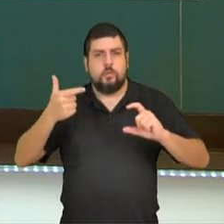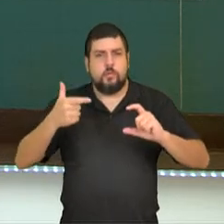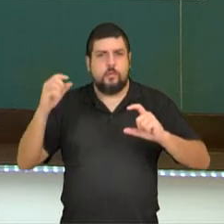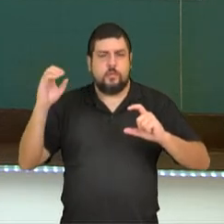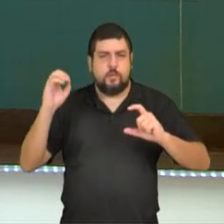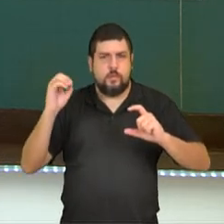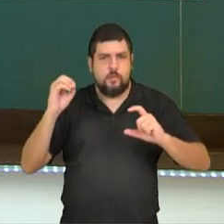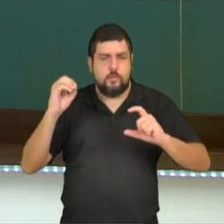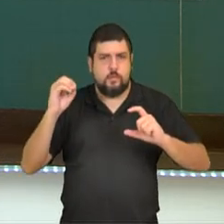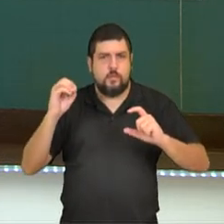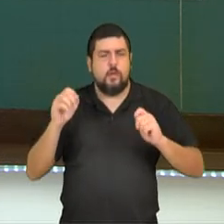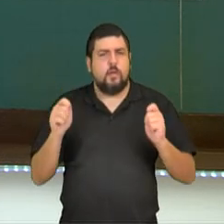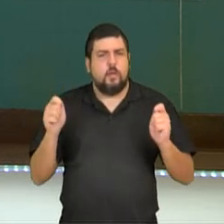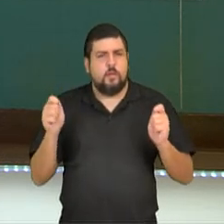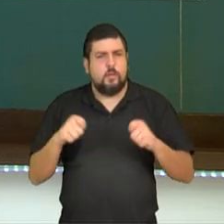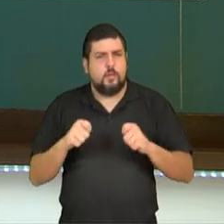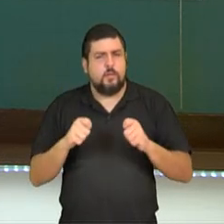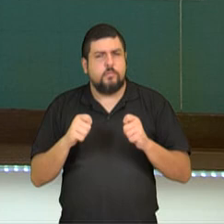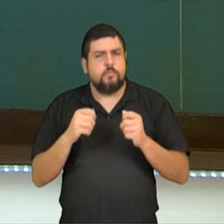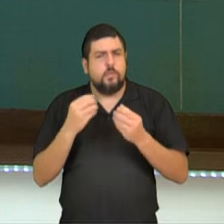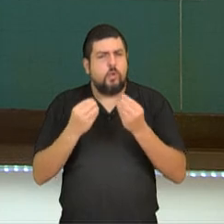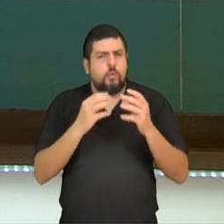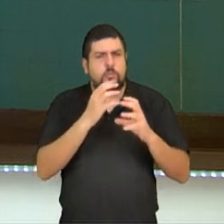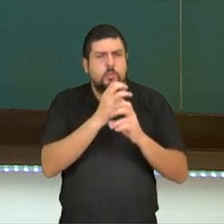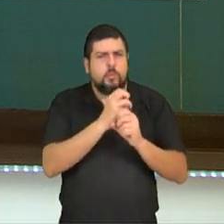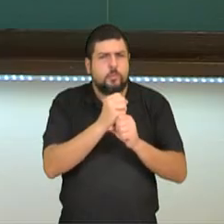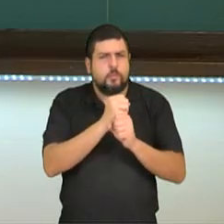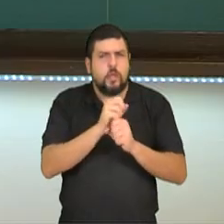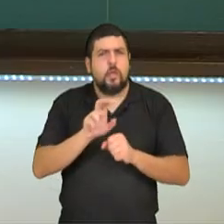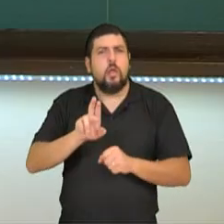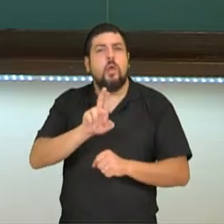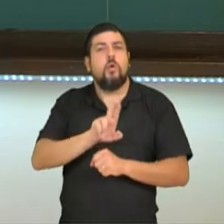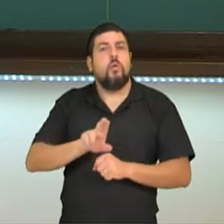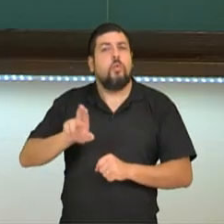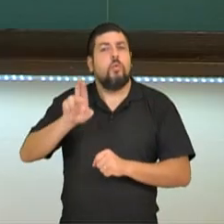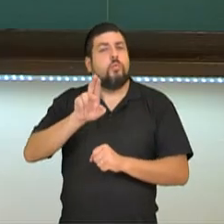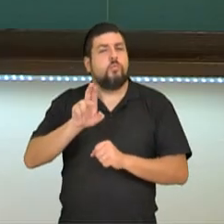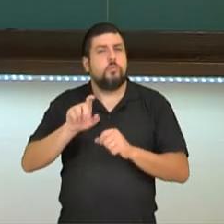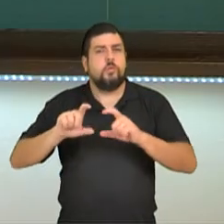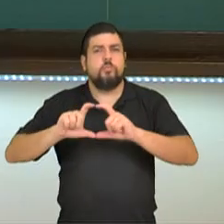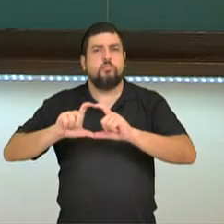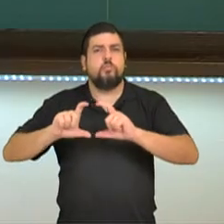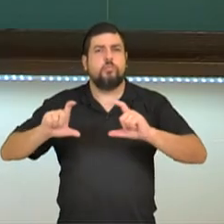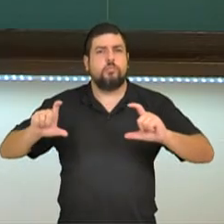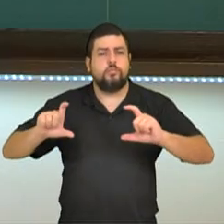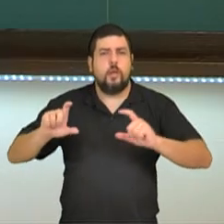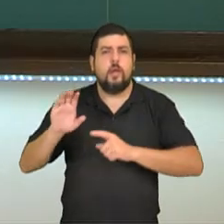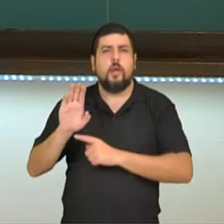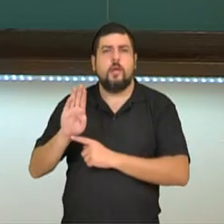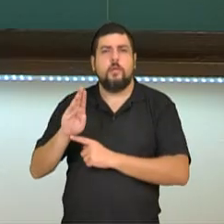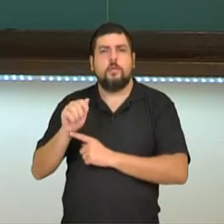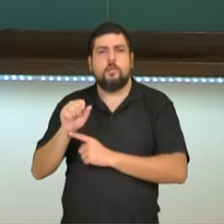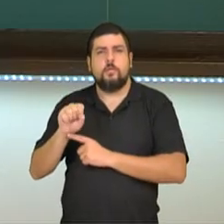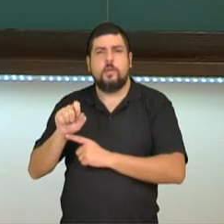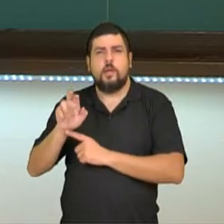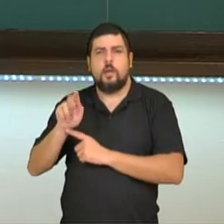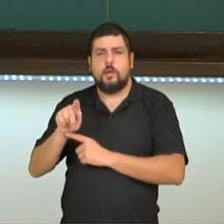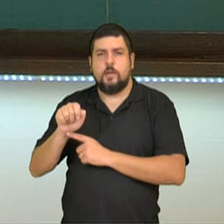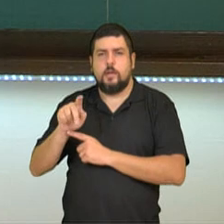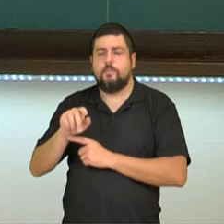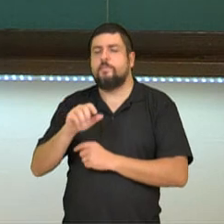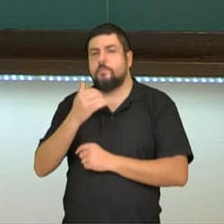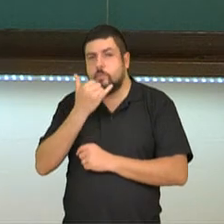podemos aplicar uma fórmula para calcular isso. Você lembra qual fórmula que é? Muito bem, é a fórmula de Bhaskara. Então para